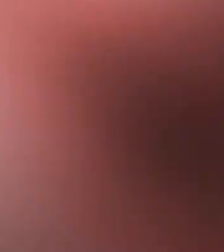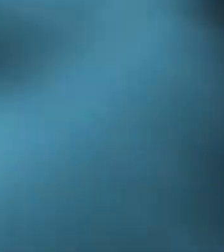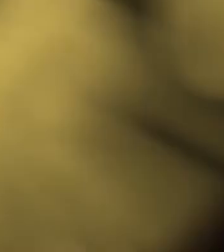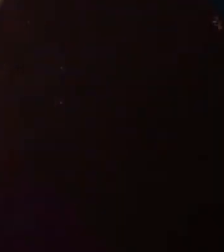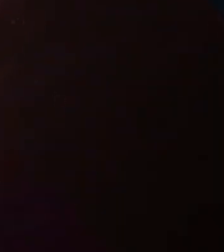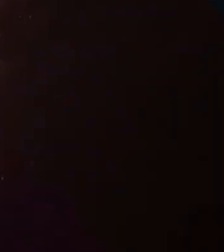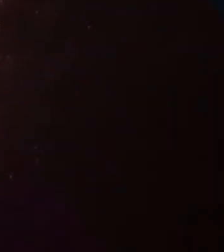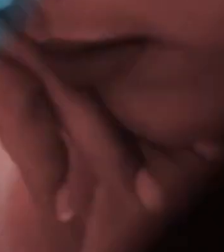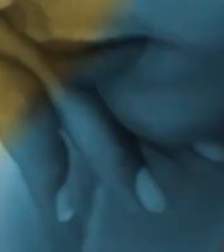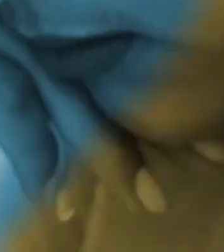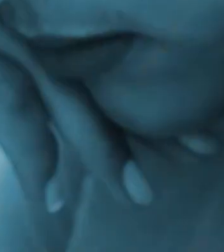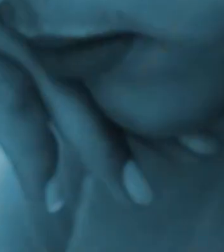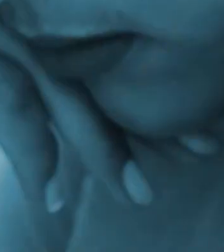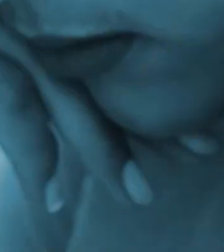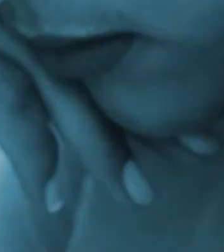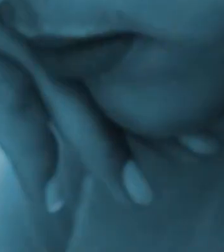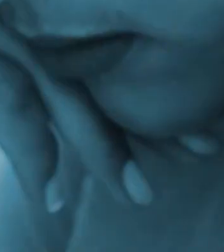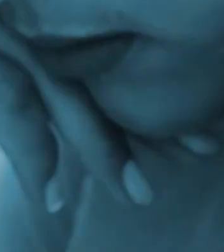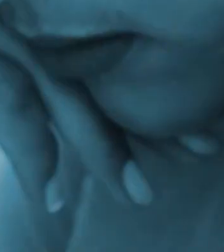Tchau. Tchau.